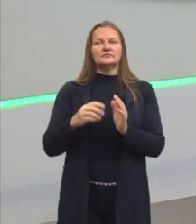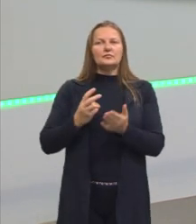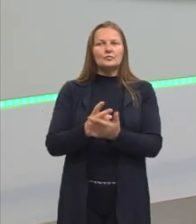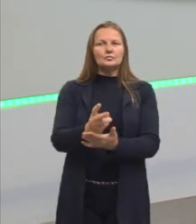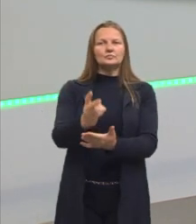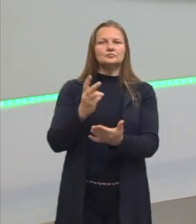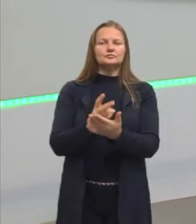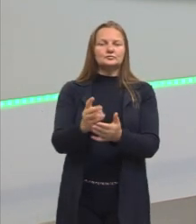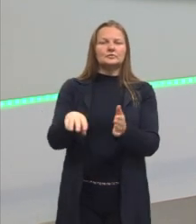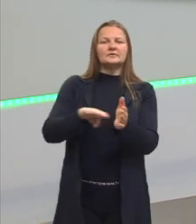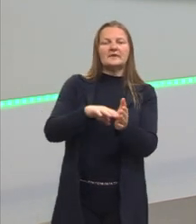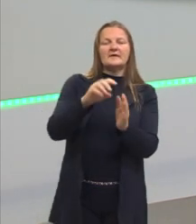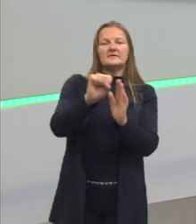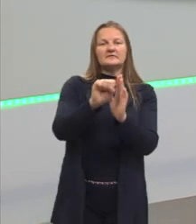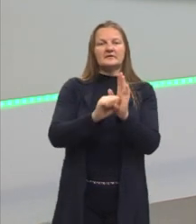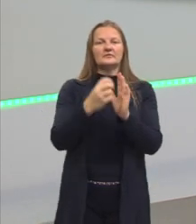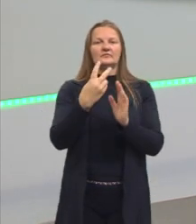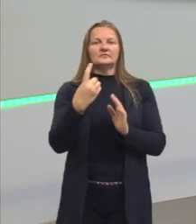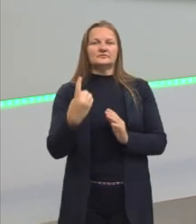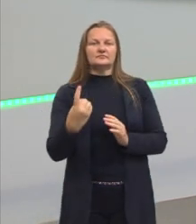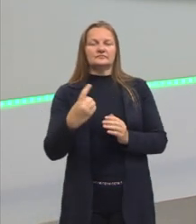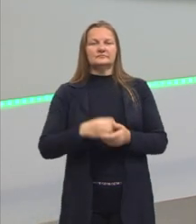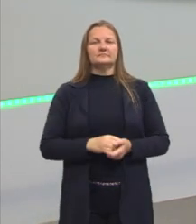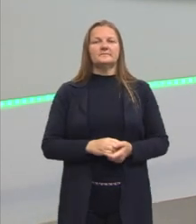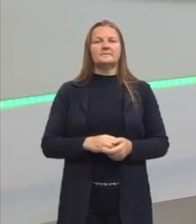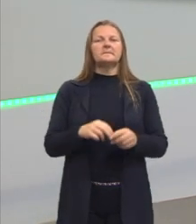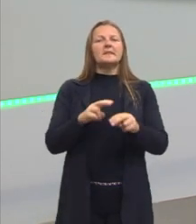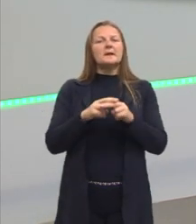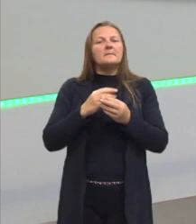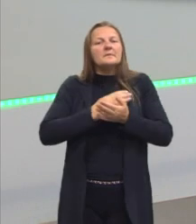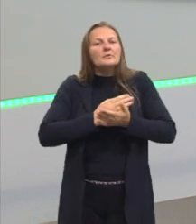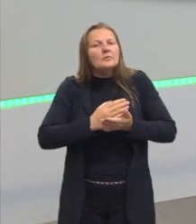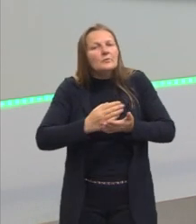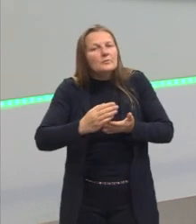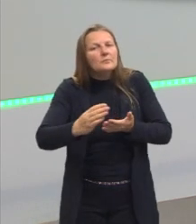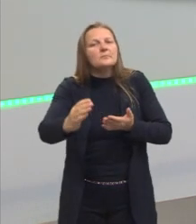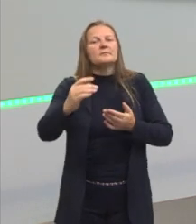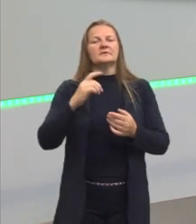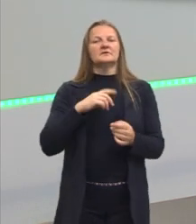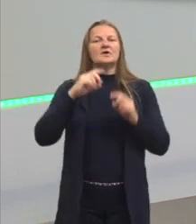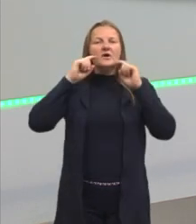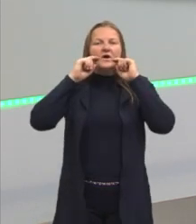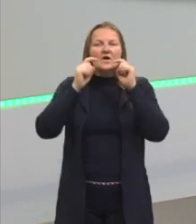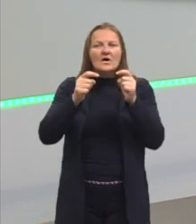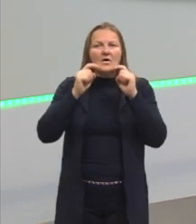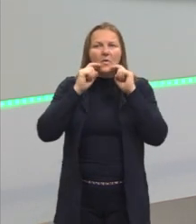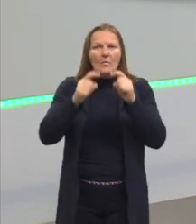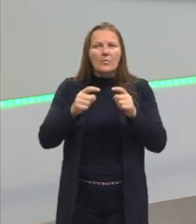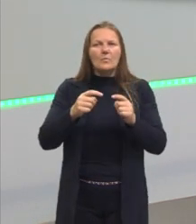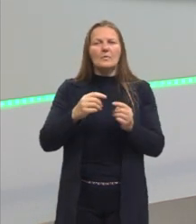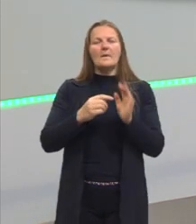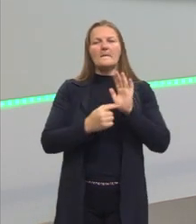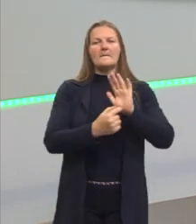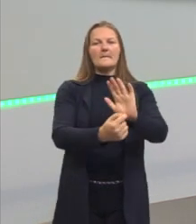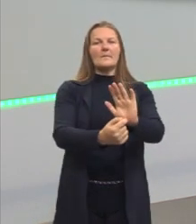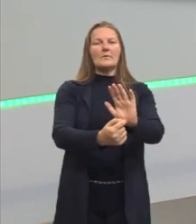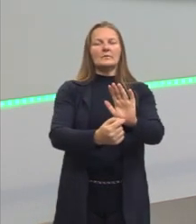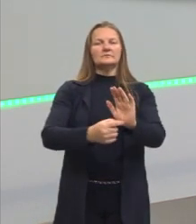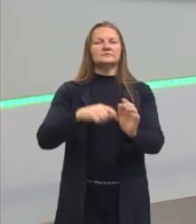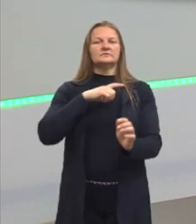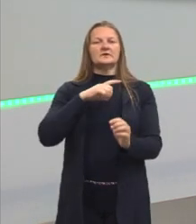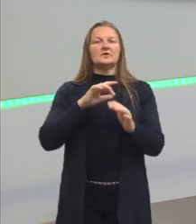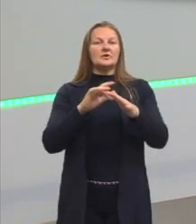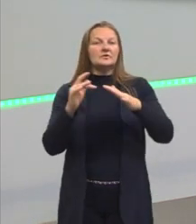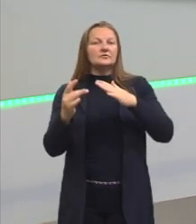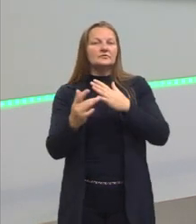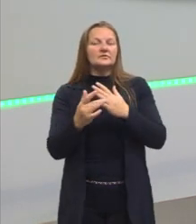estão vindo ainda para o século 21. Então, mas a gente começa a ter essa questão da denúncia, Da gente mostrar, né? Hoje a gente tem as redes